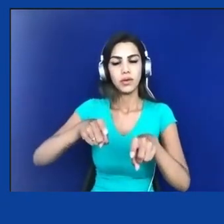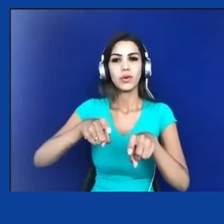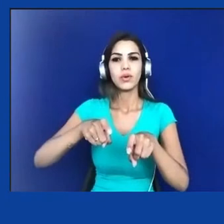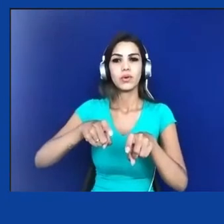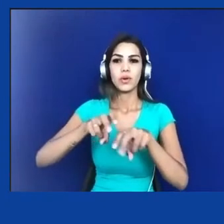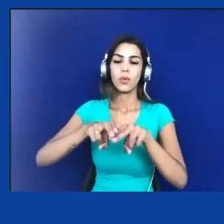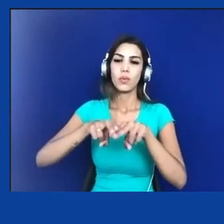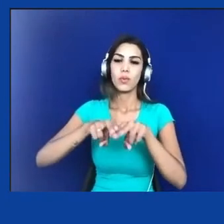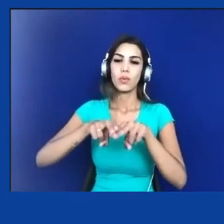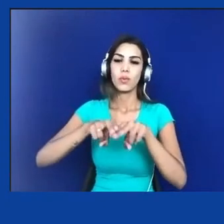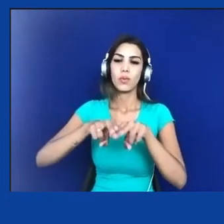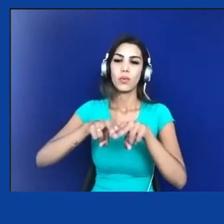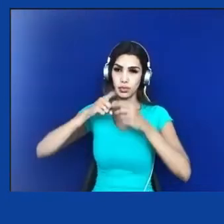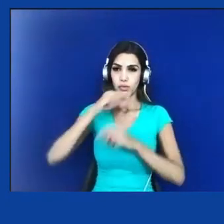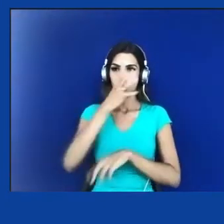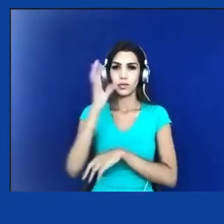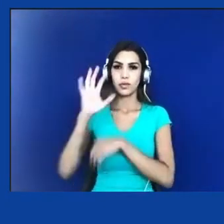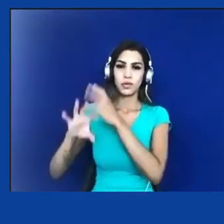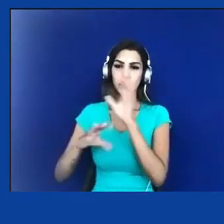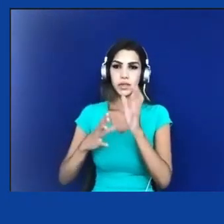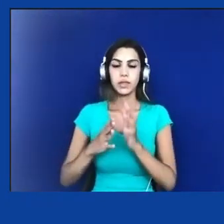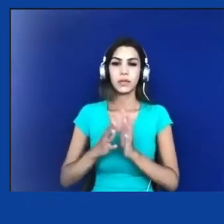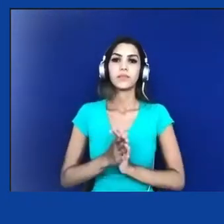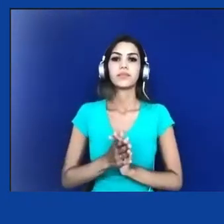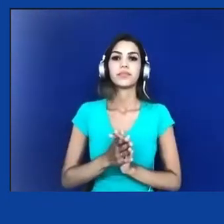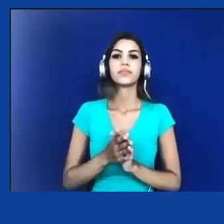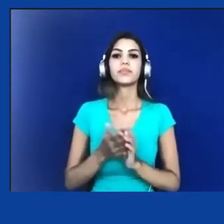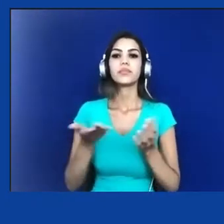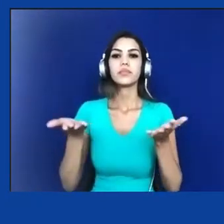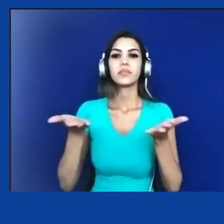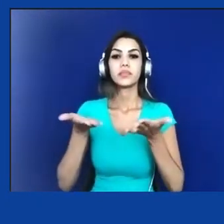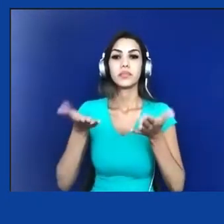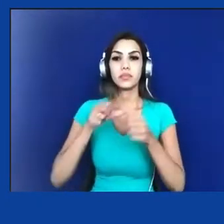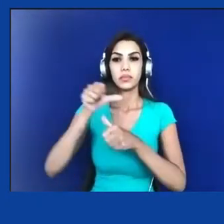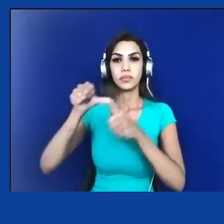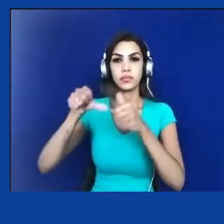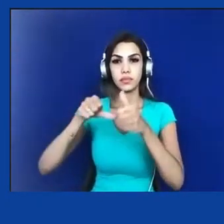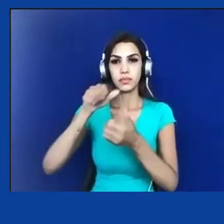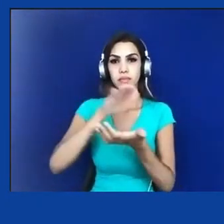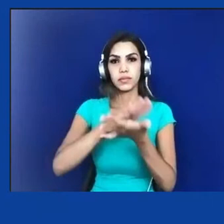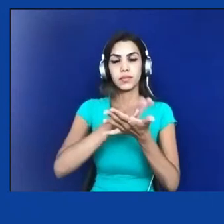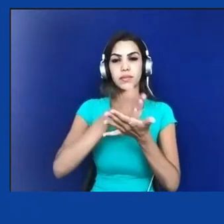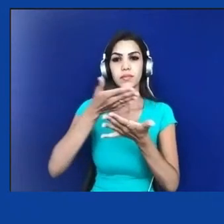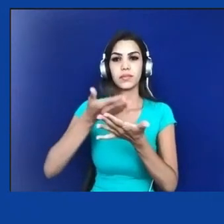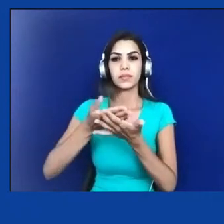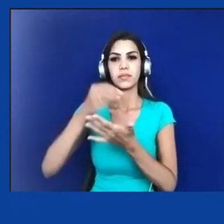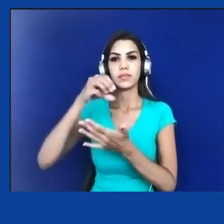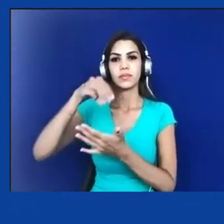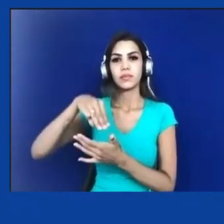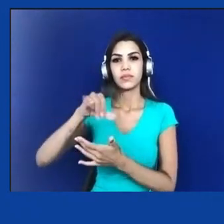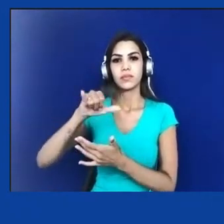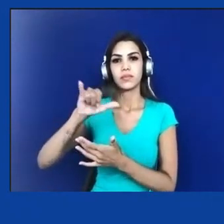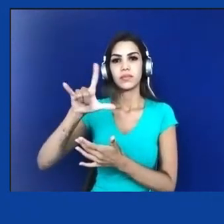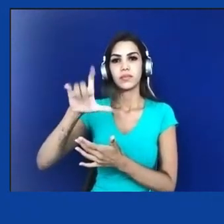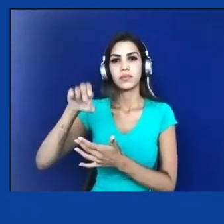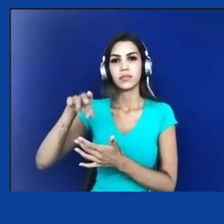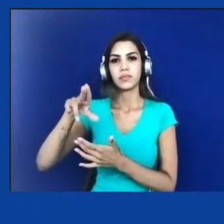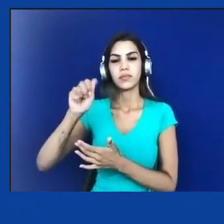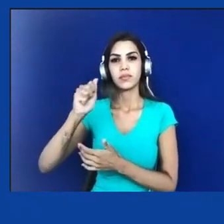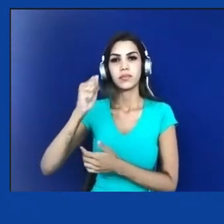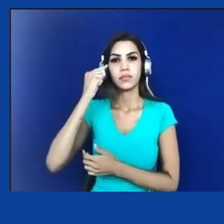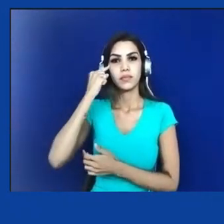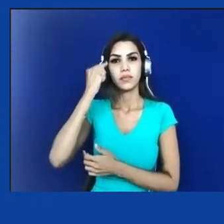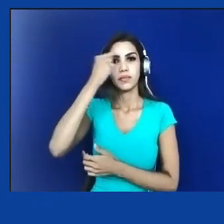Tratava-se de defender e de buscar a racionalização e a tecnificação que se entende serem características da economia